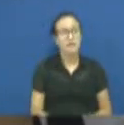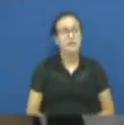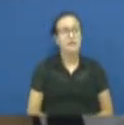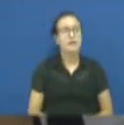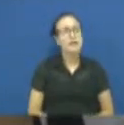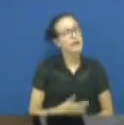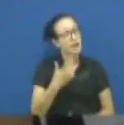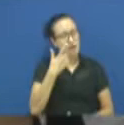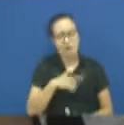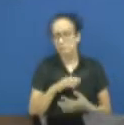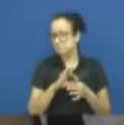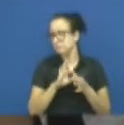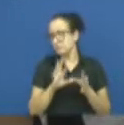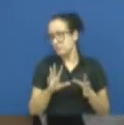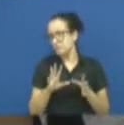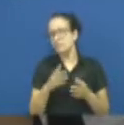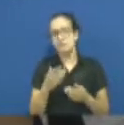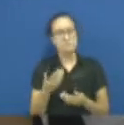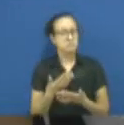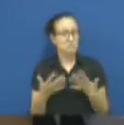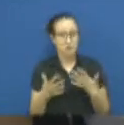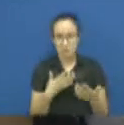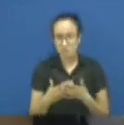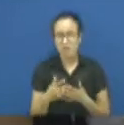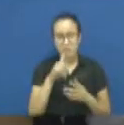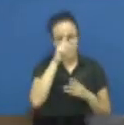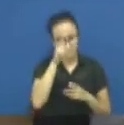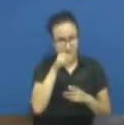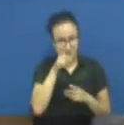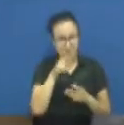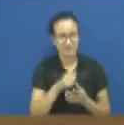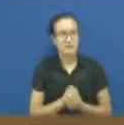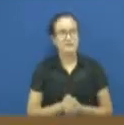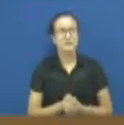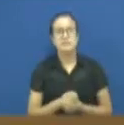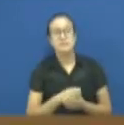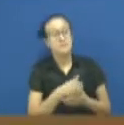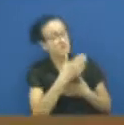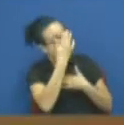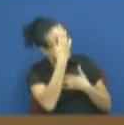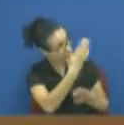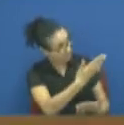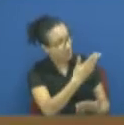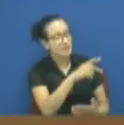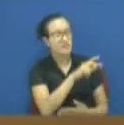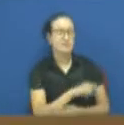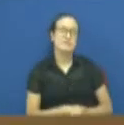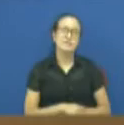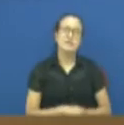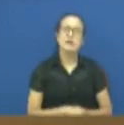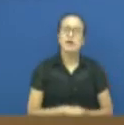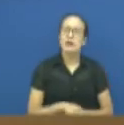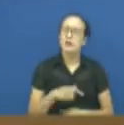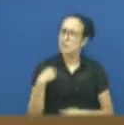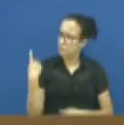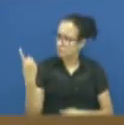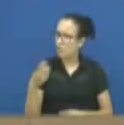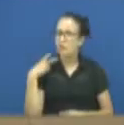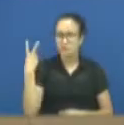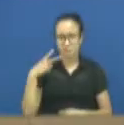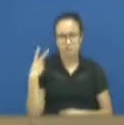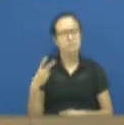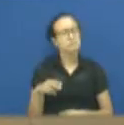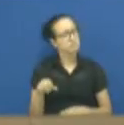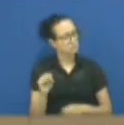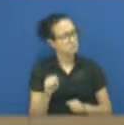disposição para qualquer coisa. Obrigado. Obrigado, senhor Rafael, ouvidor municipal. Com certeza estaremos presentes, nós, os vereadores,